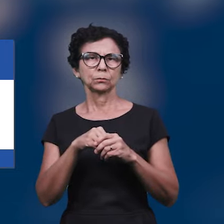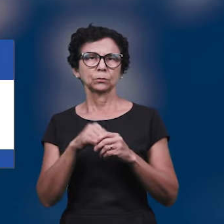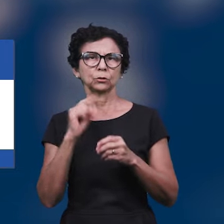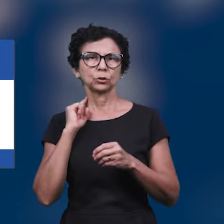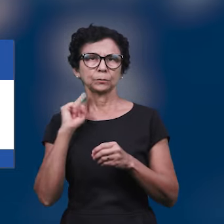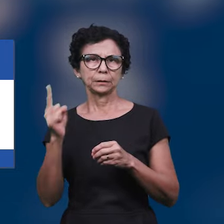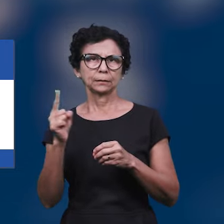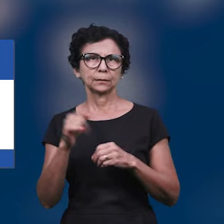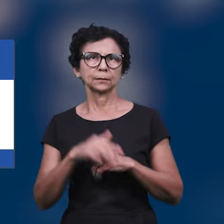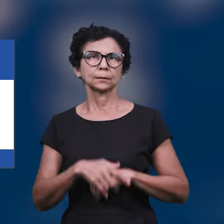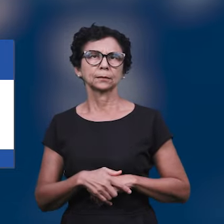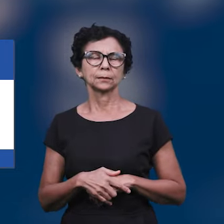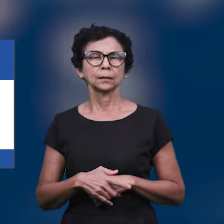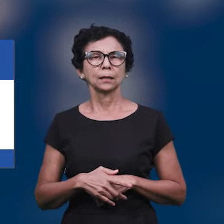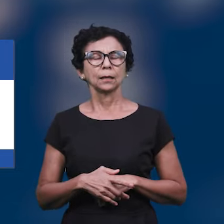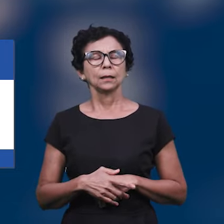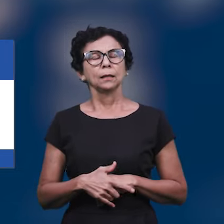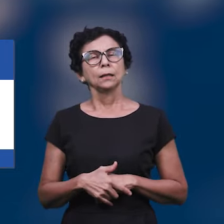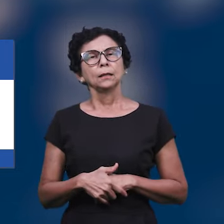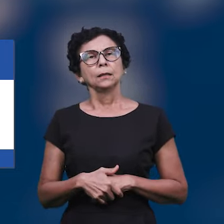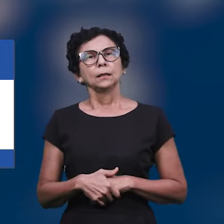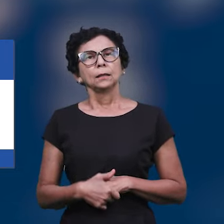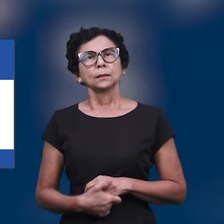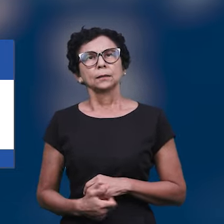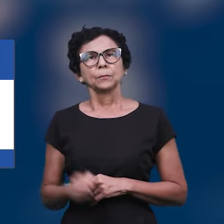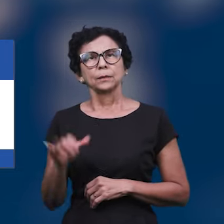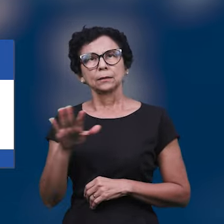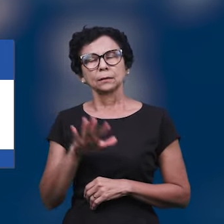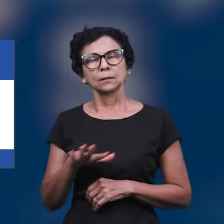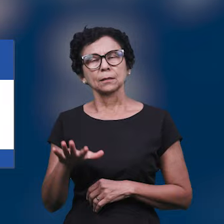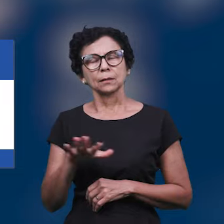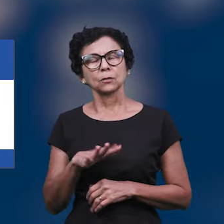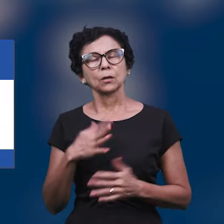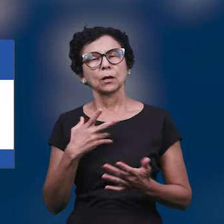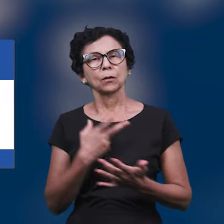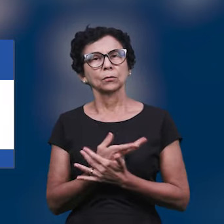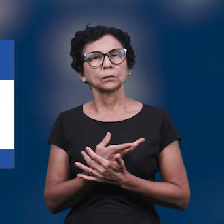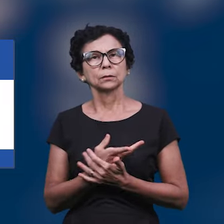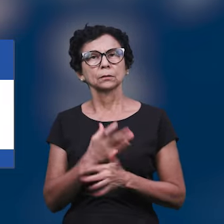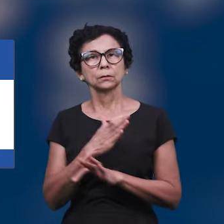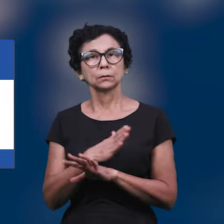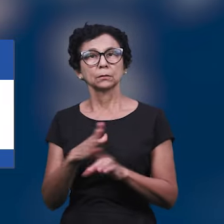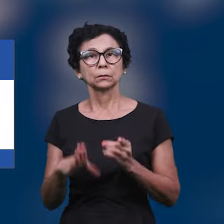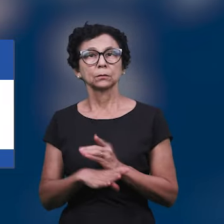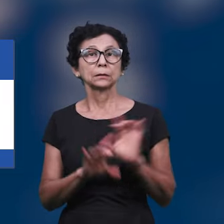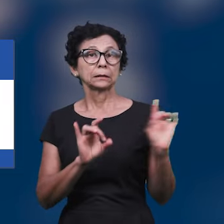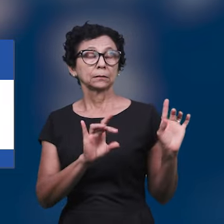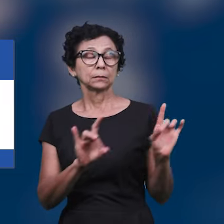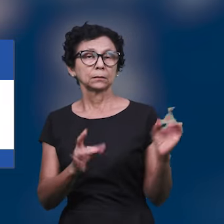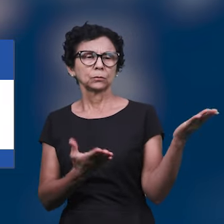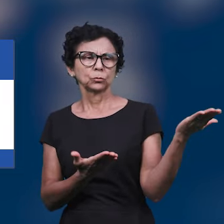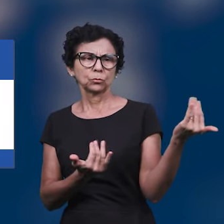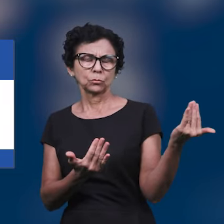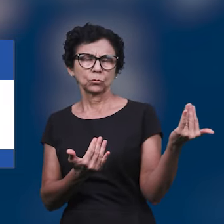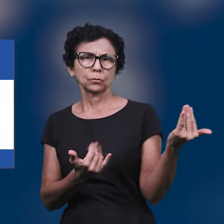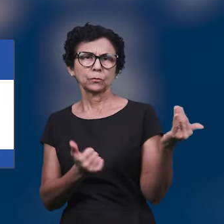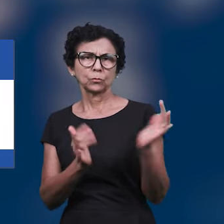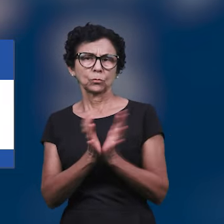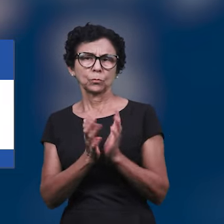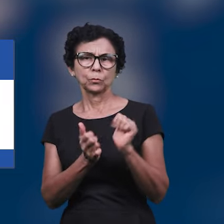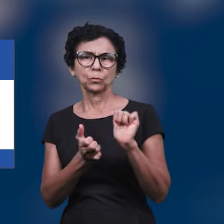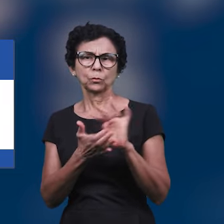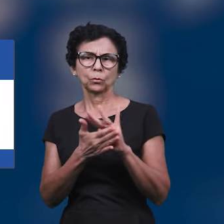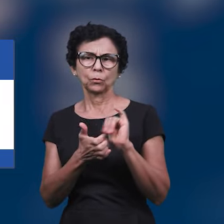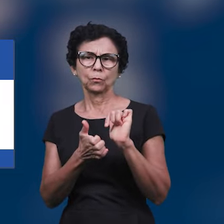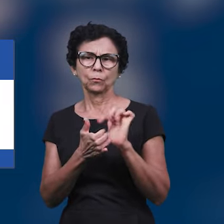Minas Gerais. Na região de Sete Lagoas, na ICM Templo, foi realizado um culto especial com os jovens do Grupo de